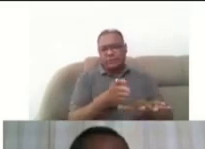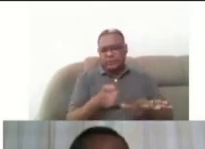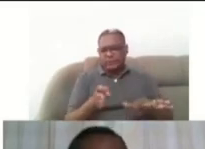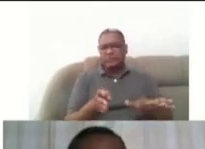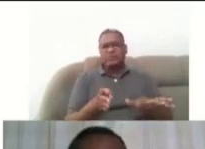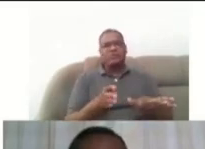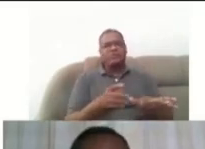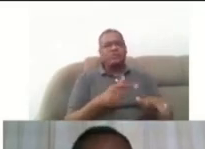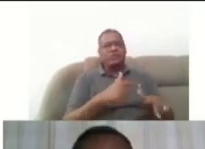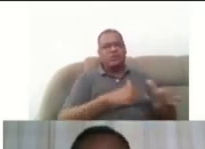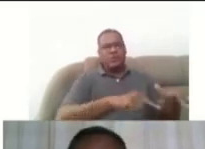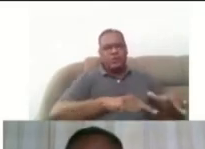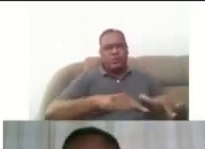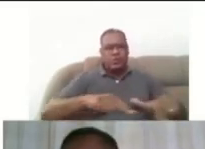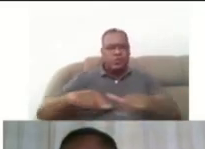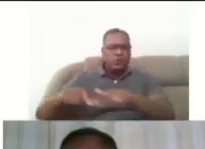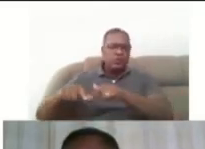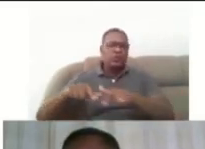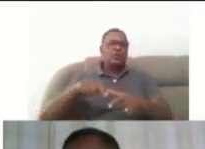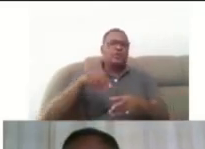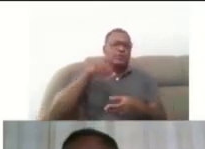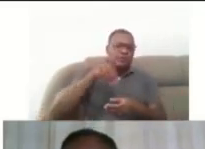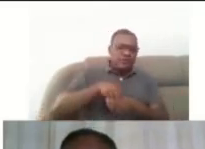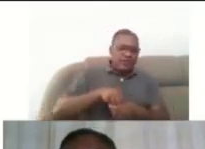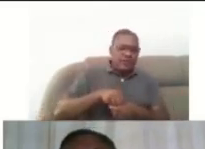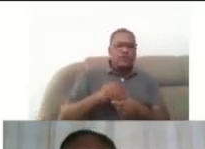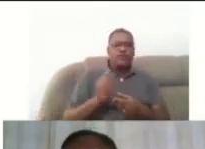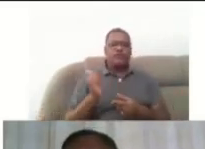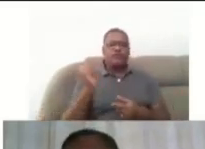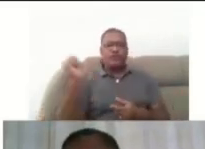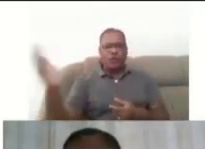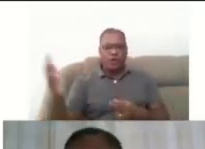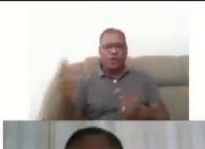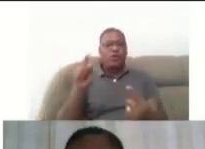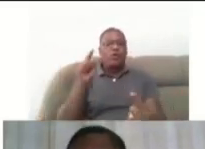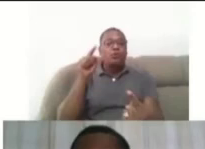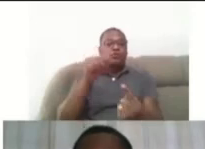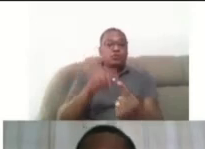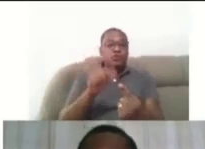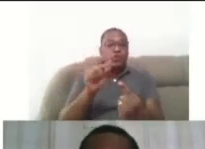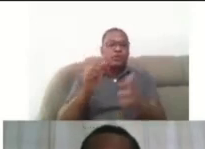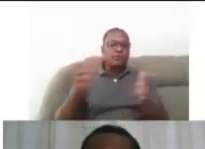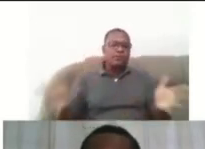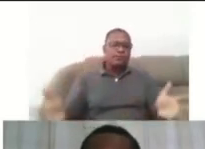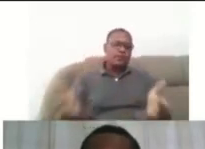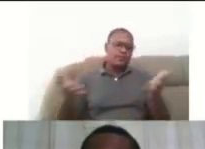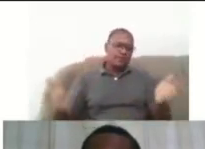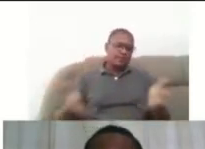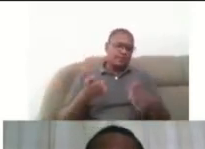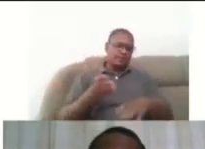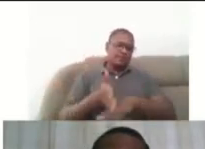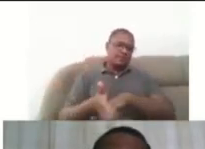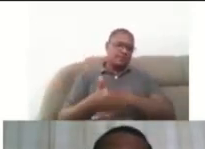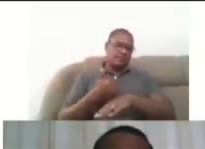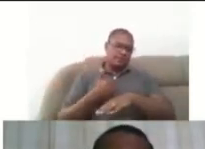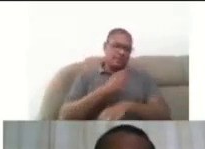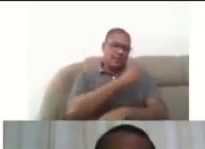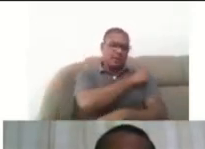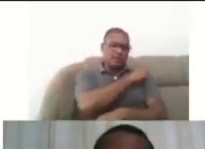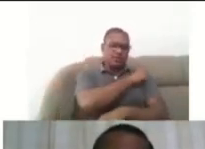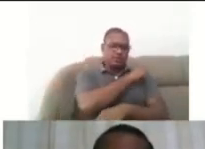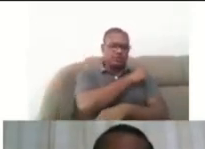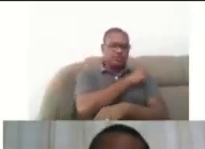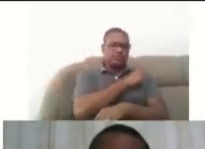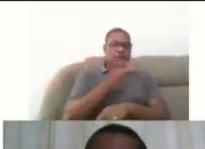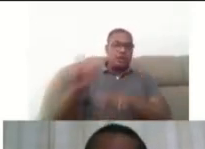ações internas e externas com o objetivo de promover acessibilidade aos alunos em suas mais diversas